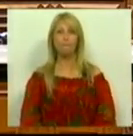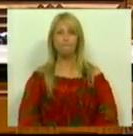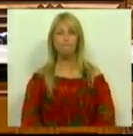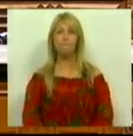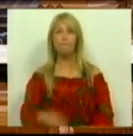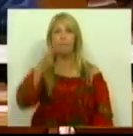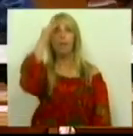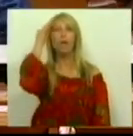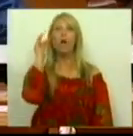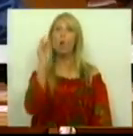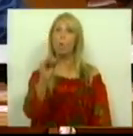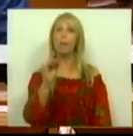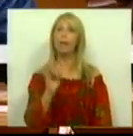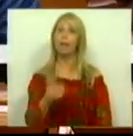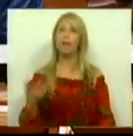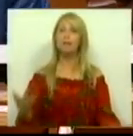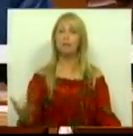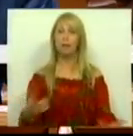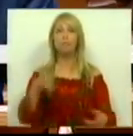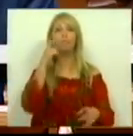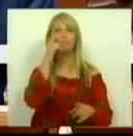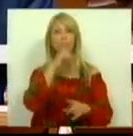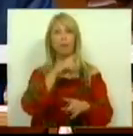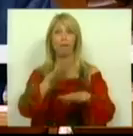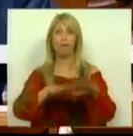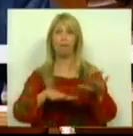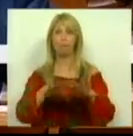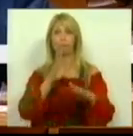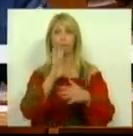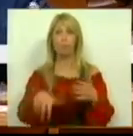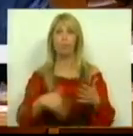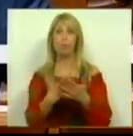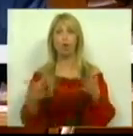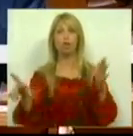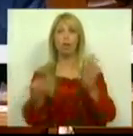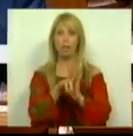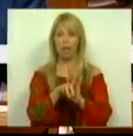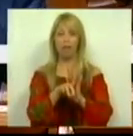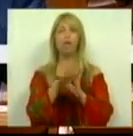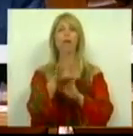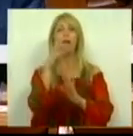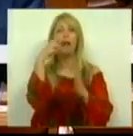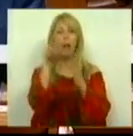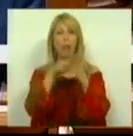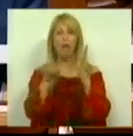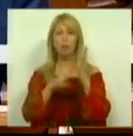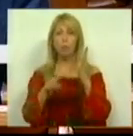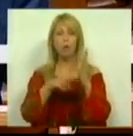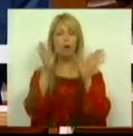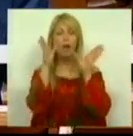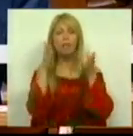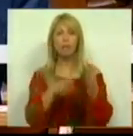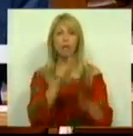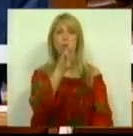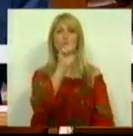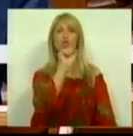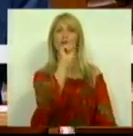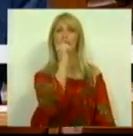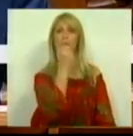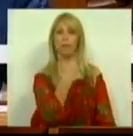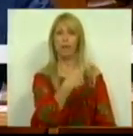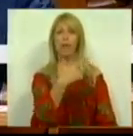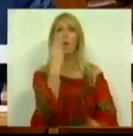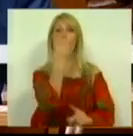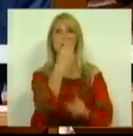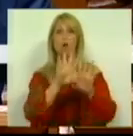Recomenda-se assim, aos detratores desta proposta de lei, a leitura atenta do parecer da UGT, União Geral de Trabalhadores,